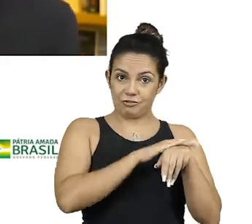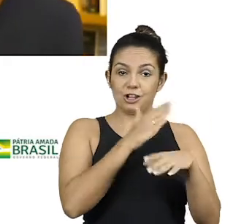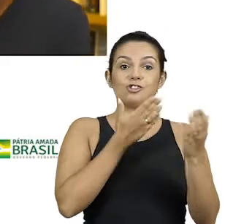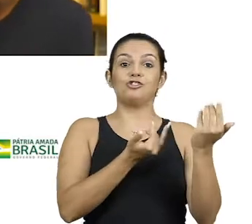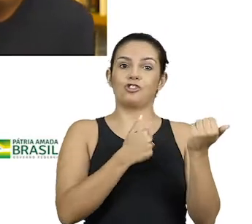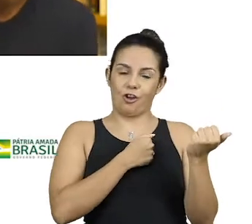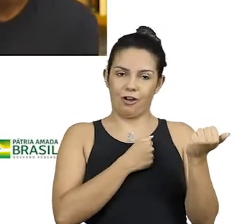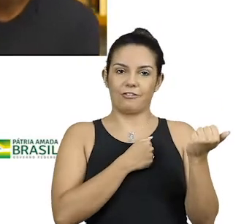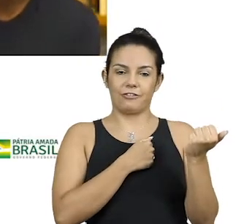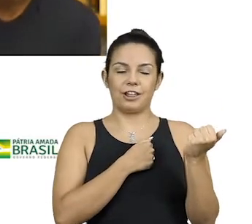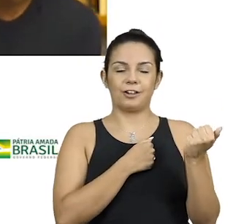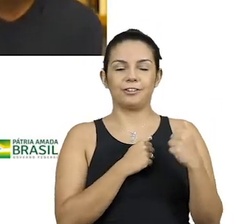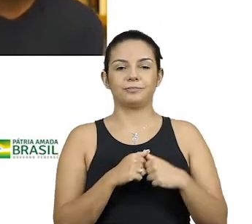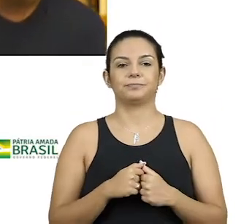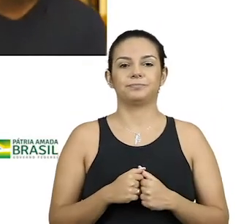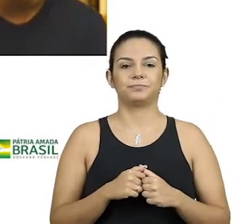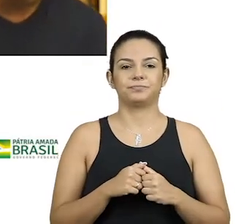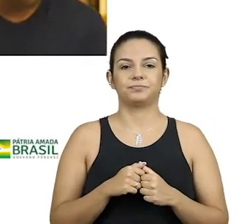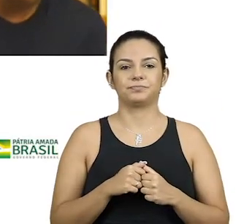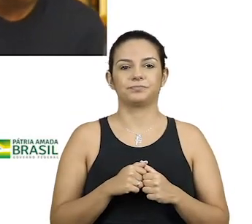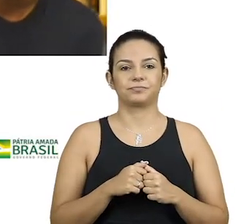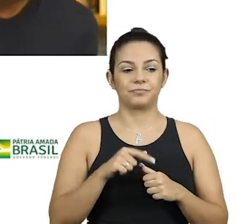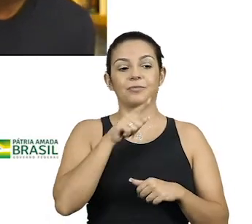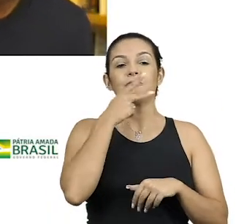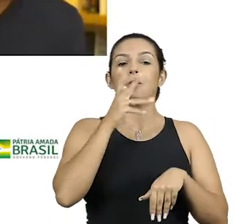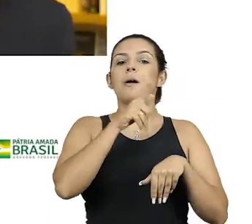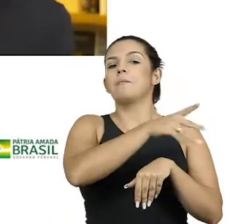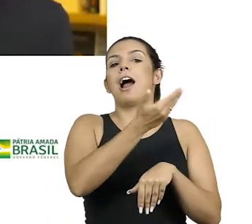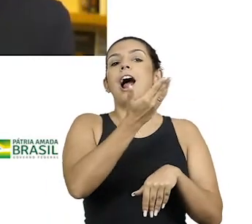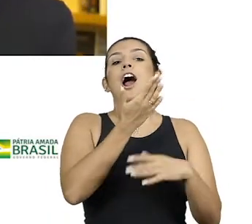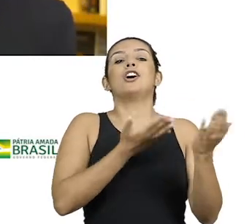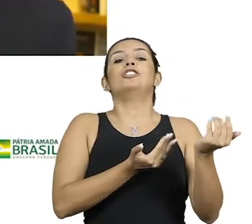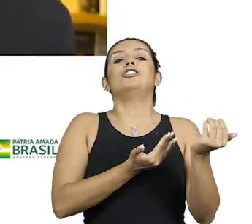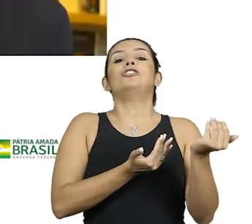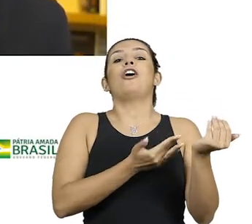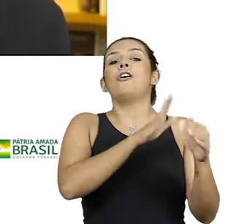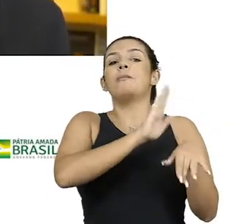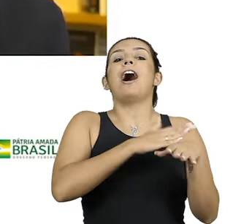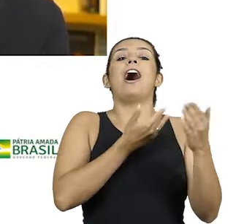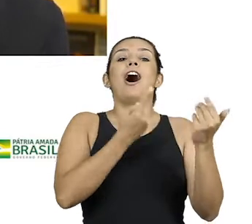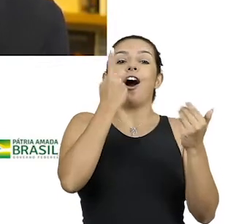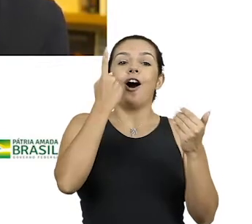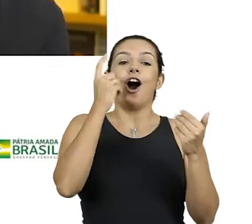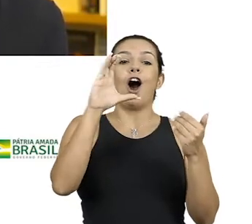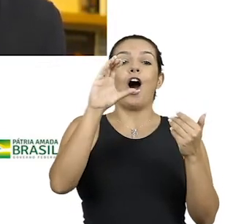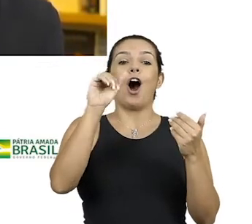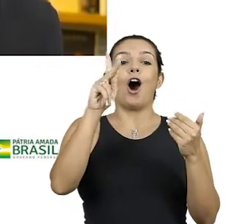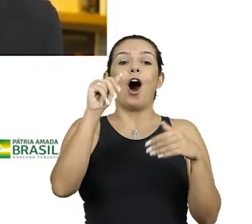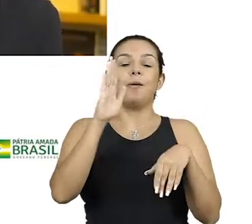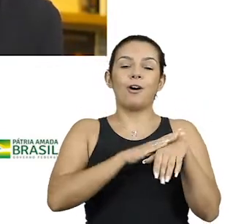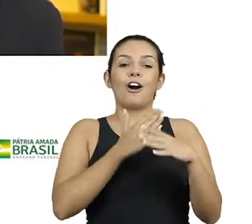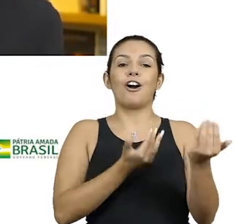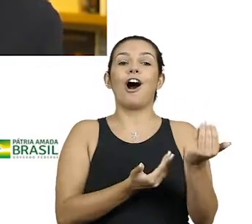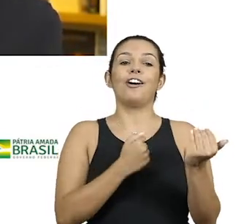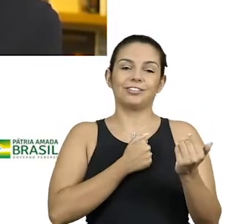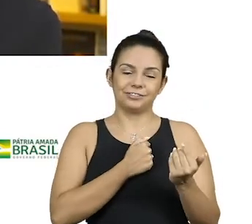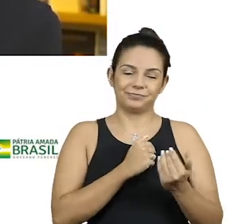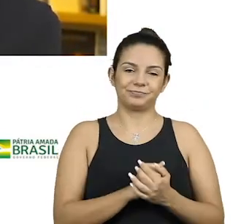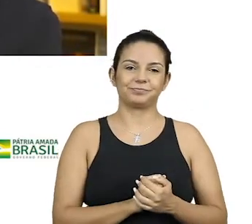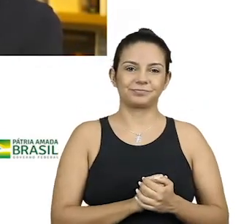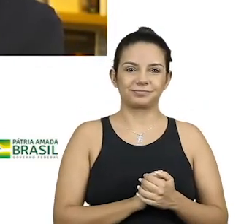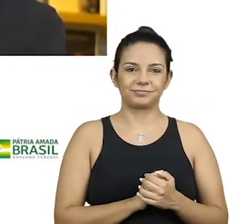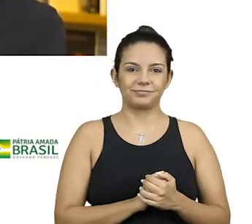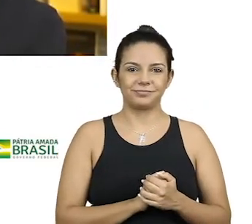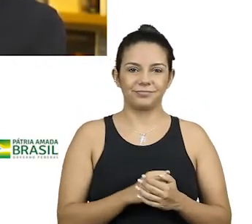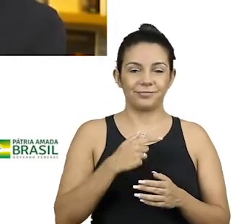rebarba. Você é muito mais jovem que eu. Você é uma Copa mais velha, mais jovem que eu. Uma Copa. Sua